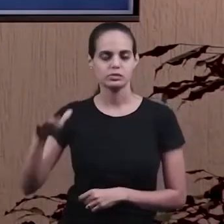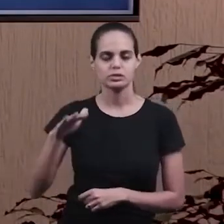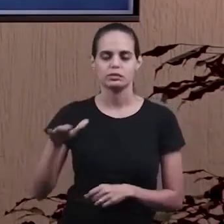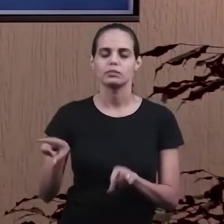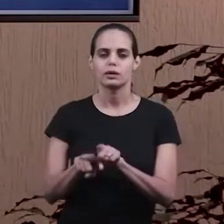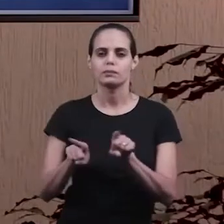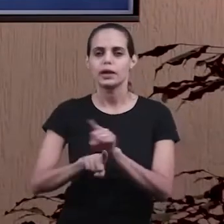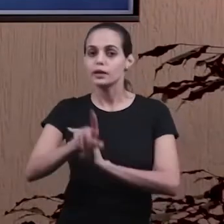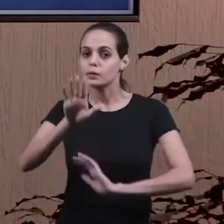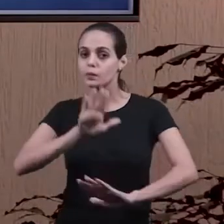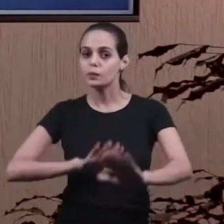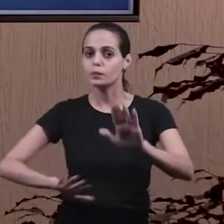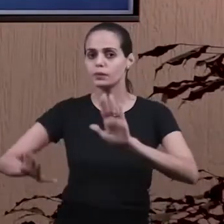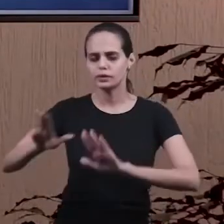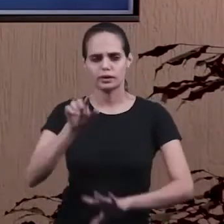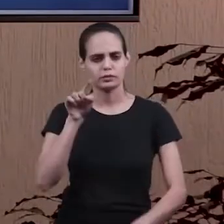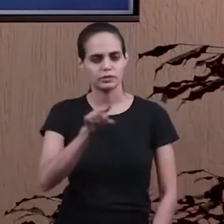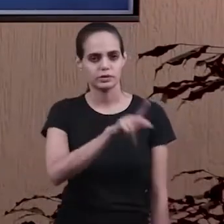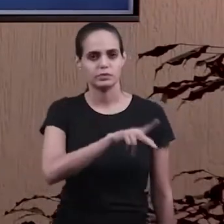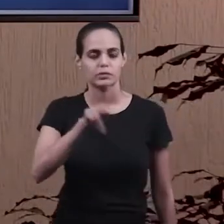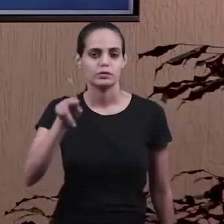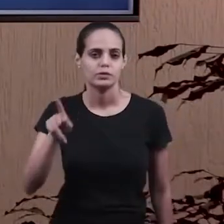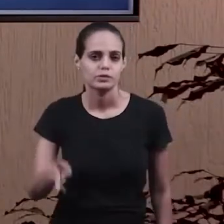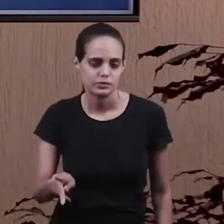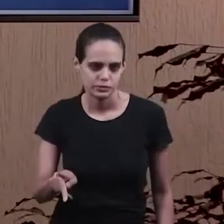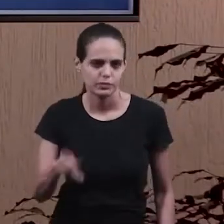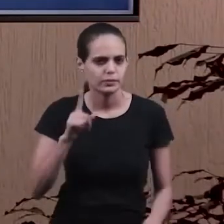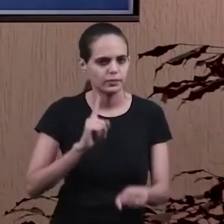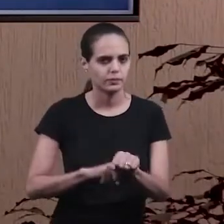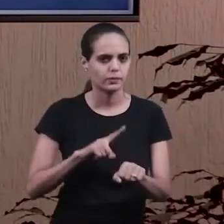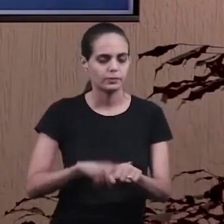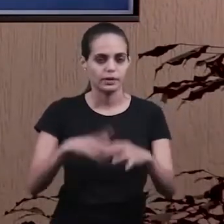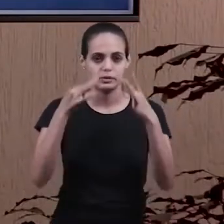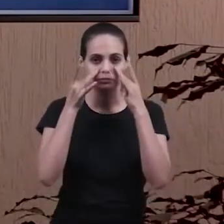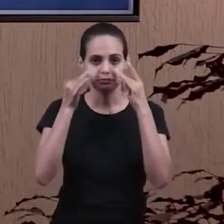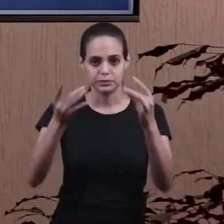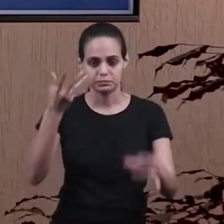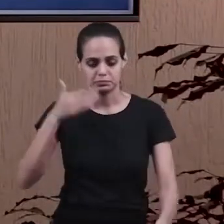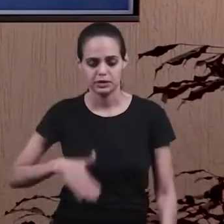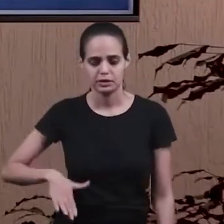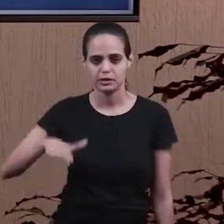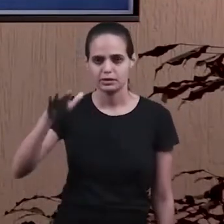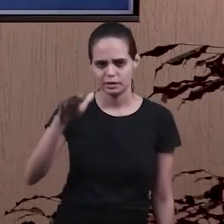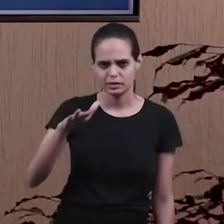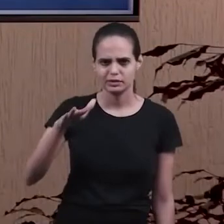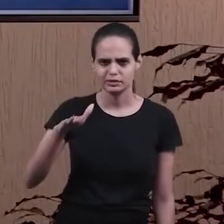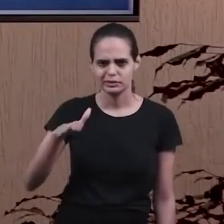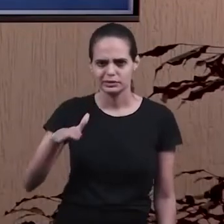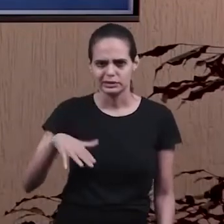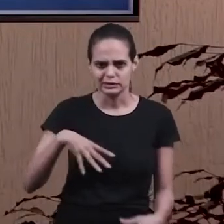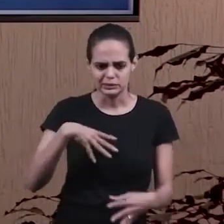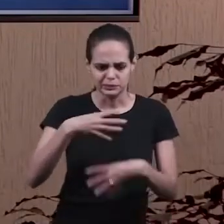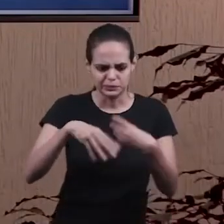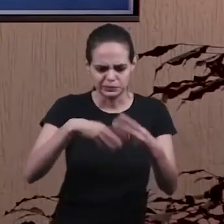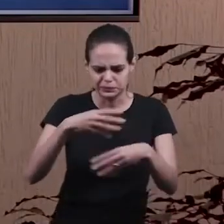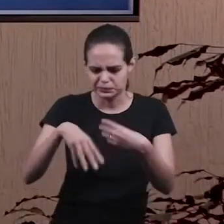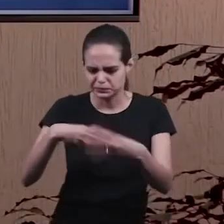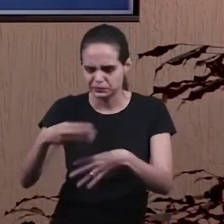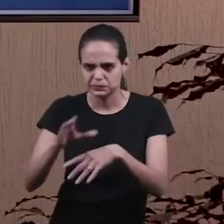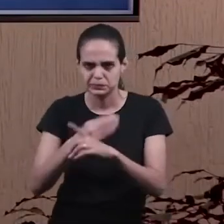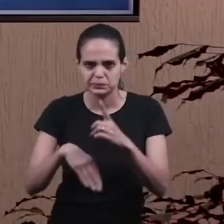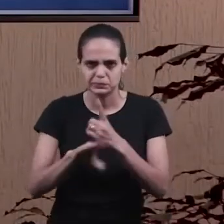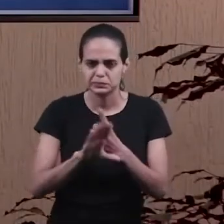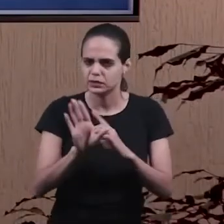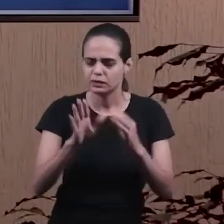cuidado para que você, professora, ao buscar a atenção da criança, não cause mais tumulto do que a própria criança no